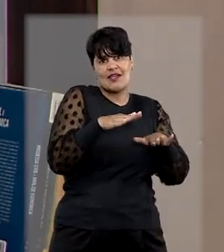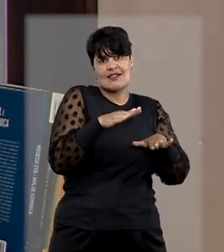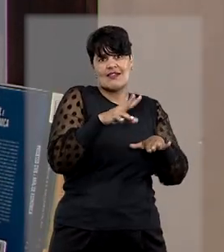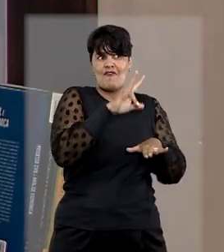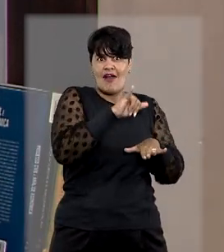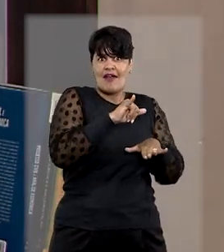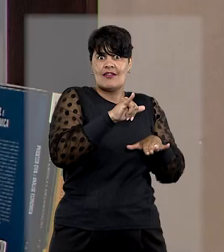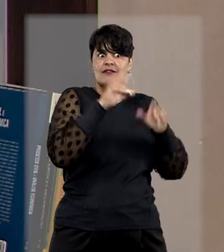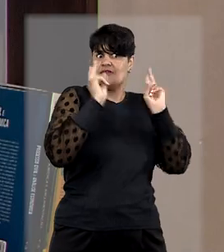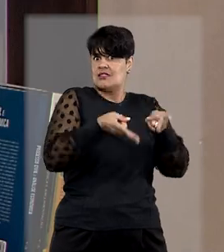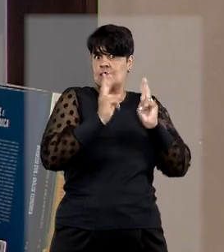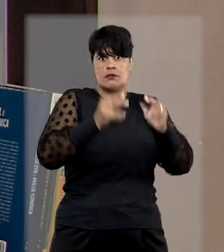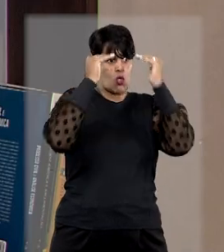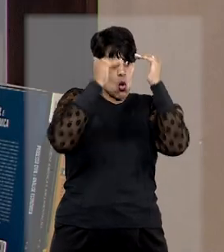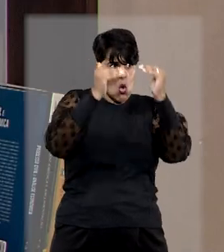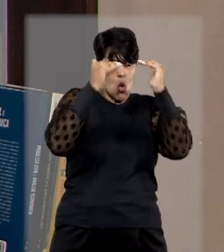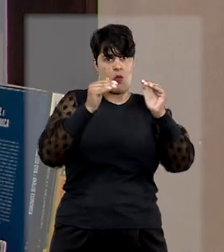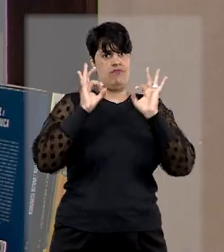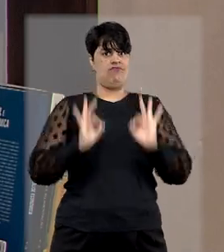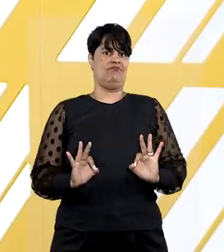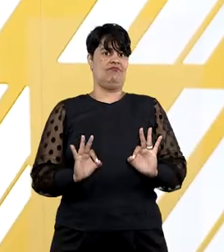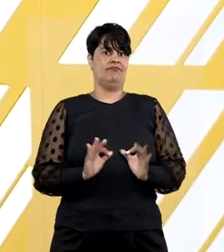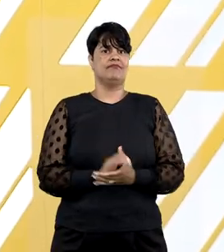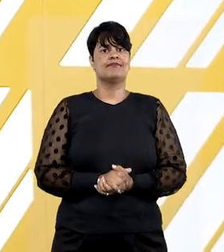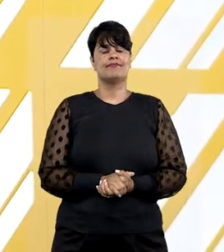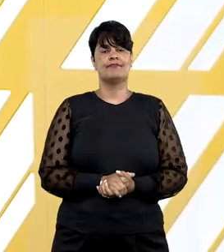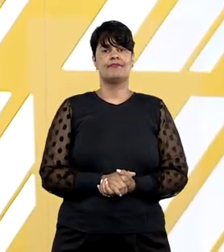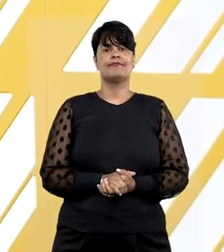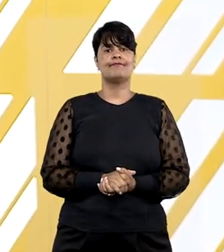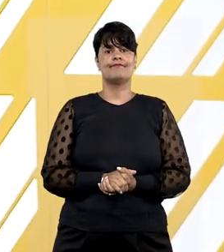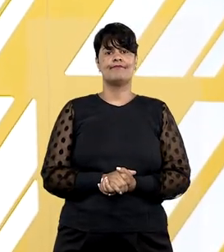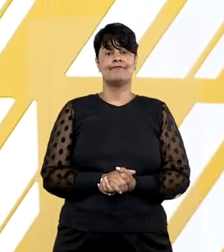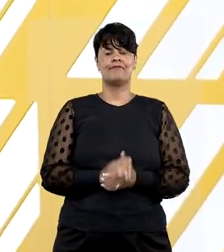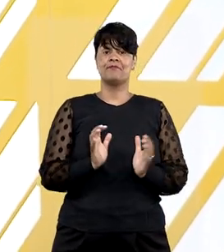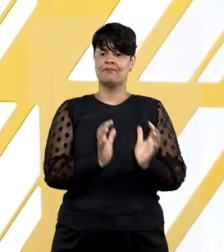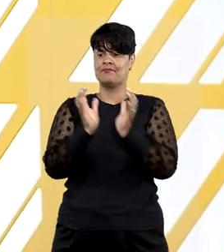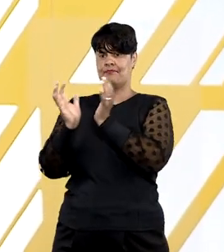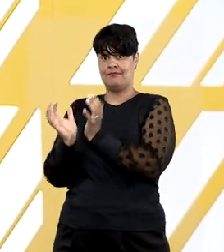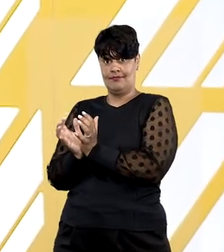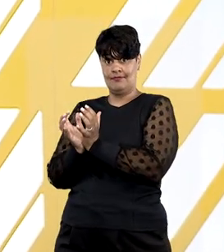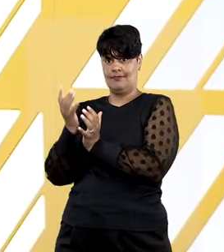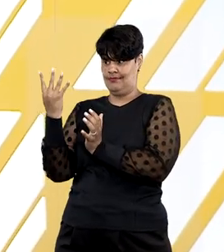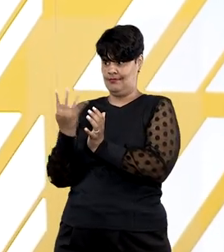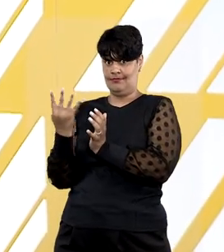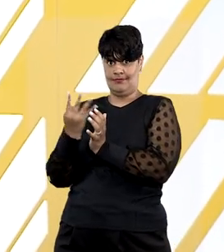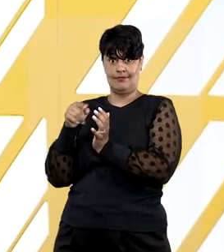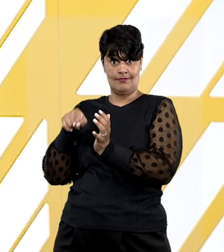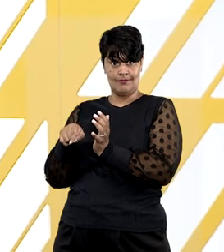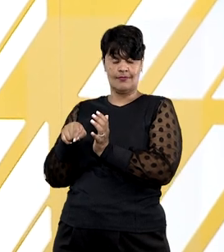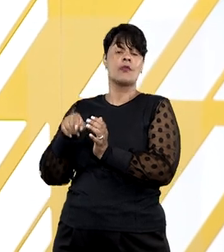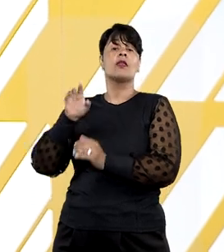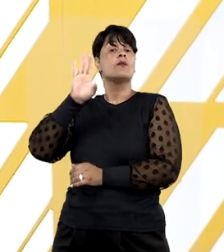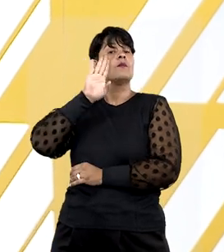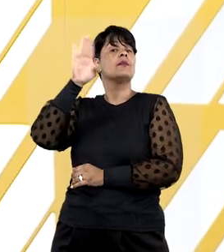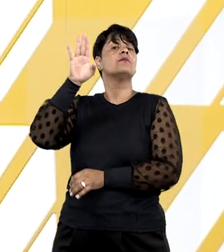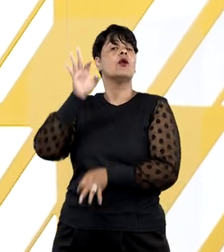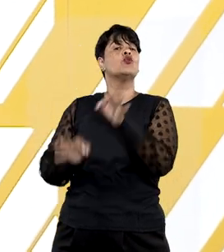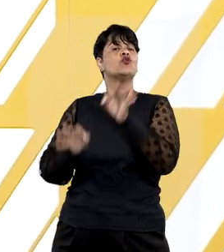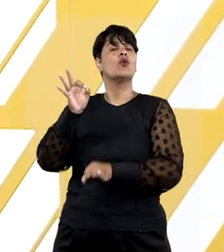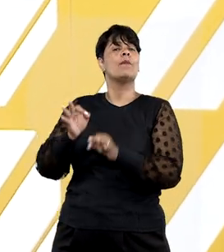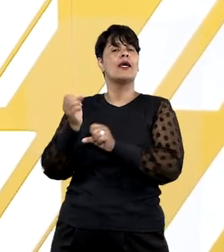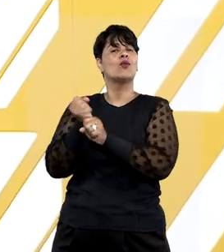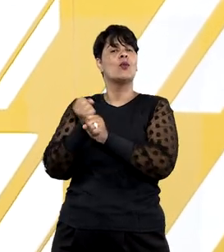descumprir com os seus deveres. Na quarta turma, um dos principais julgamentos de 2022